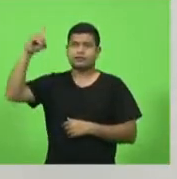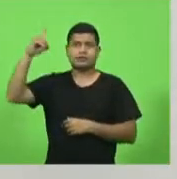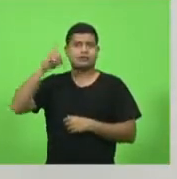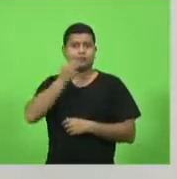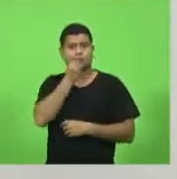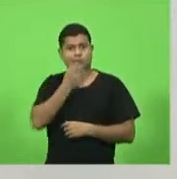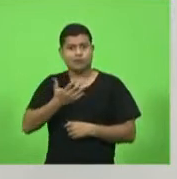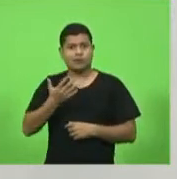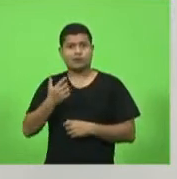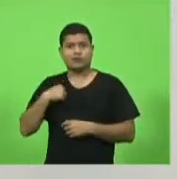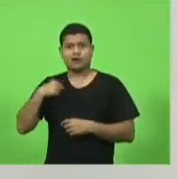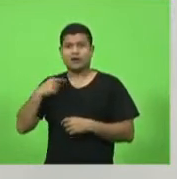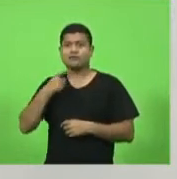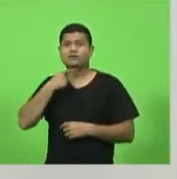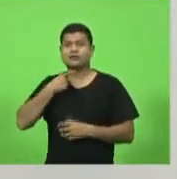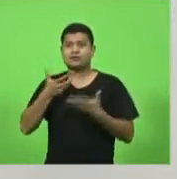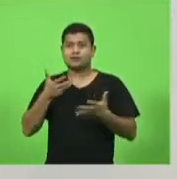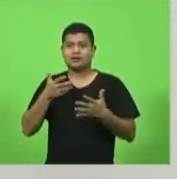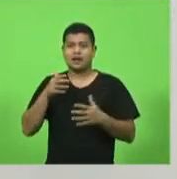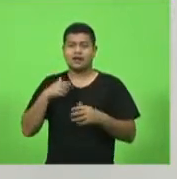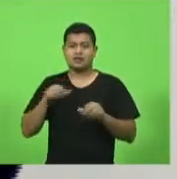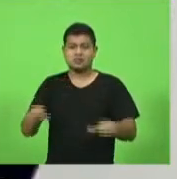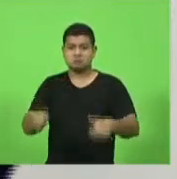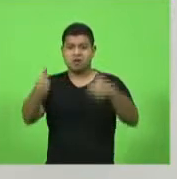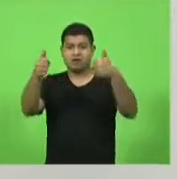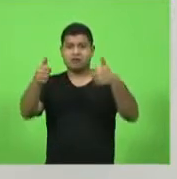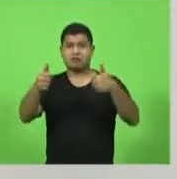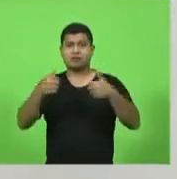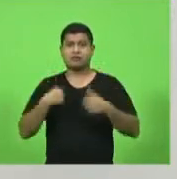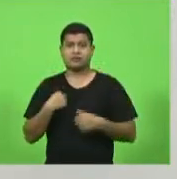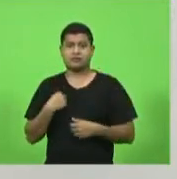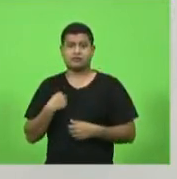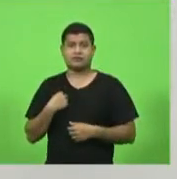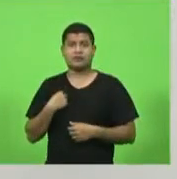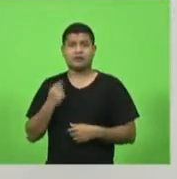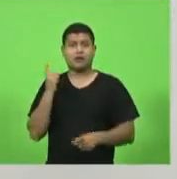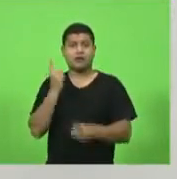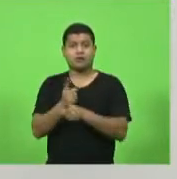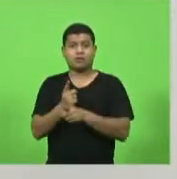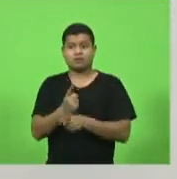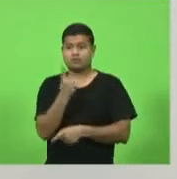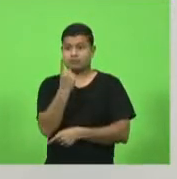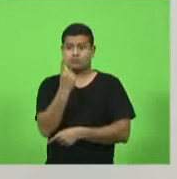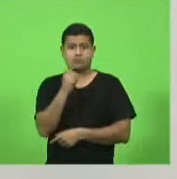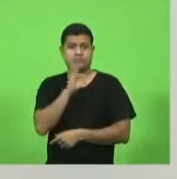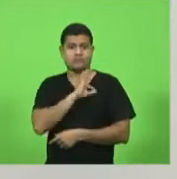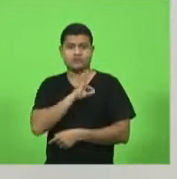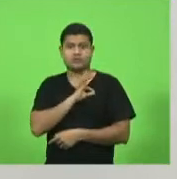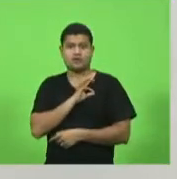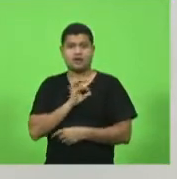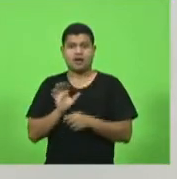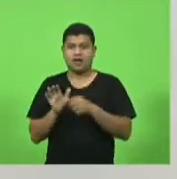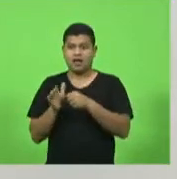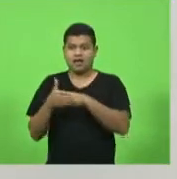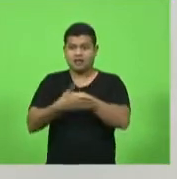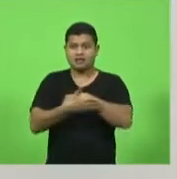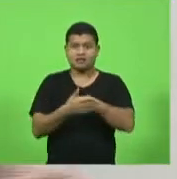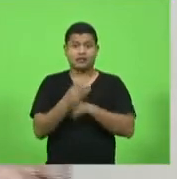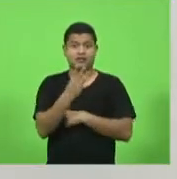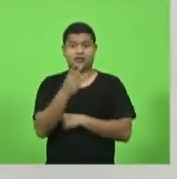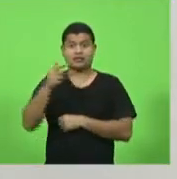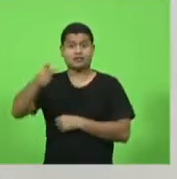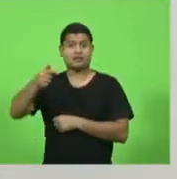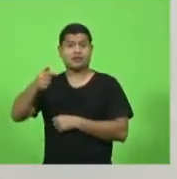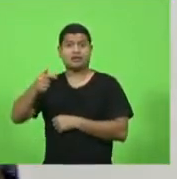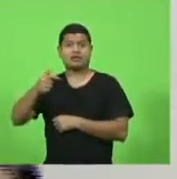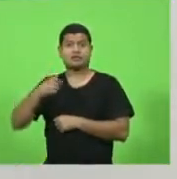deseja o melhor para essa cidade. Você encontra um polícia em cada esquina? 37 para Florianópolis? Tu